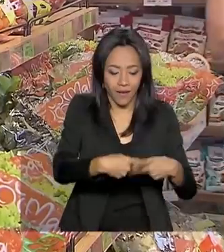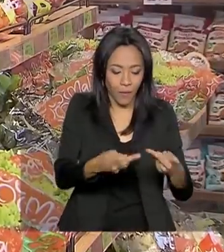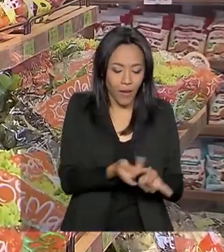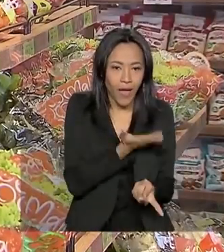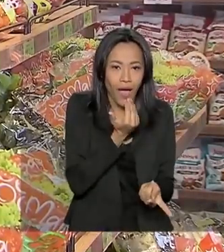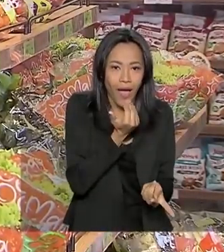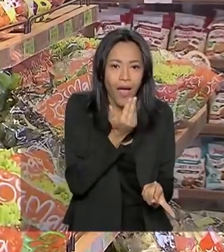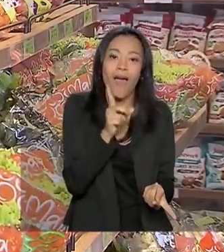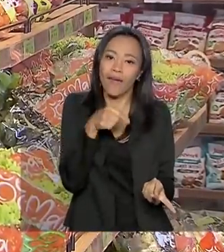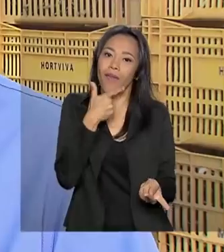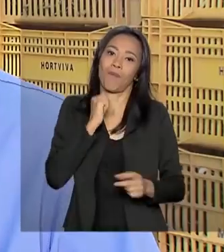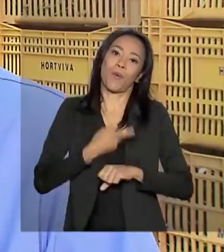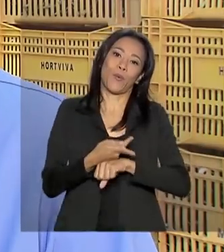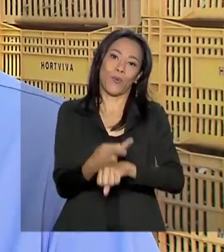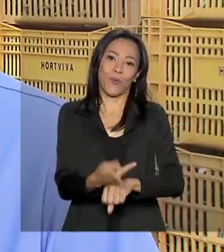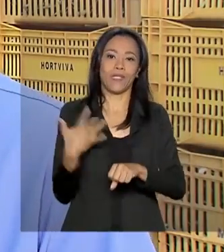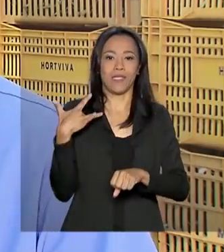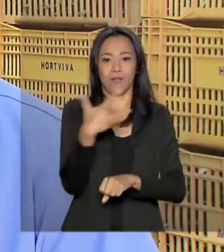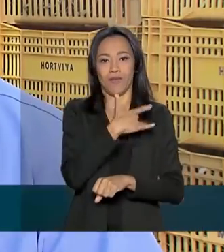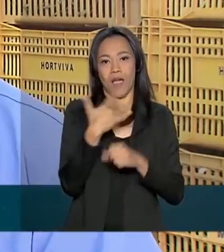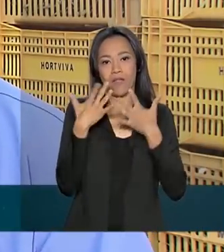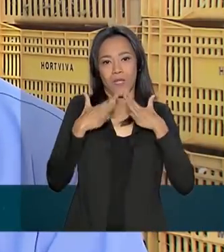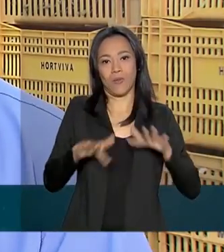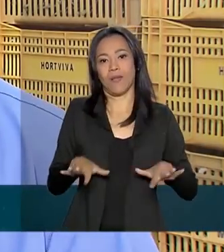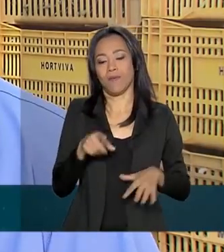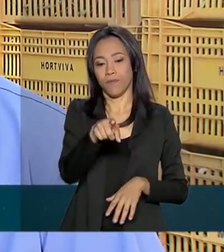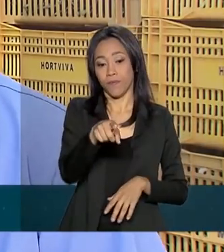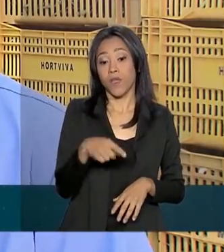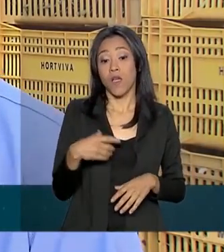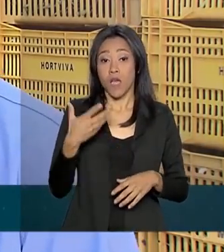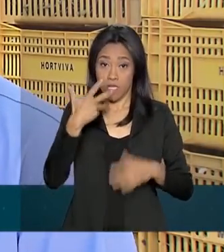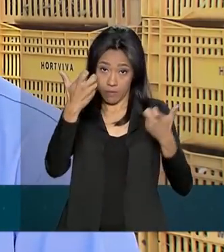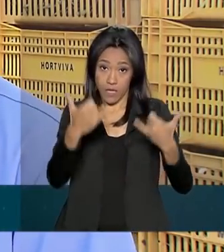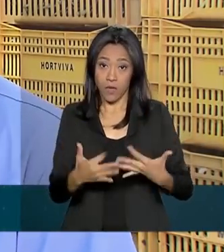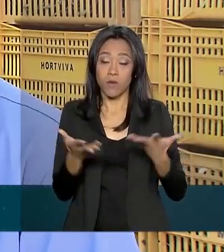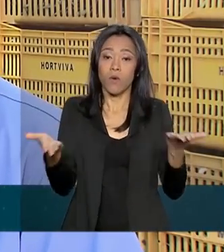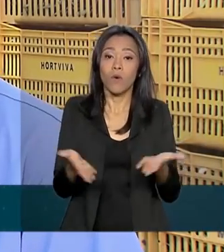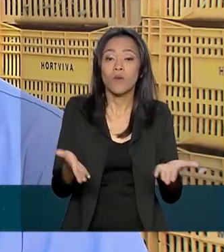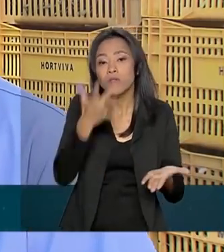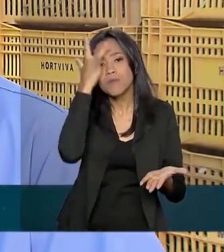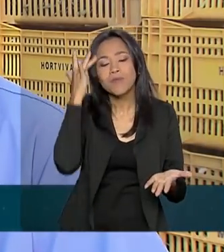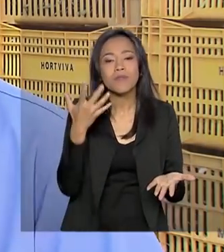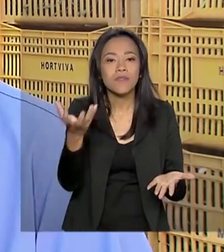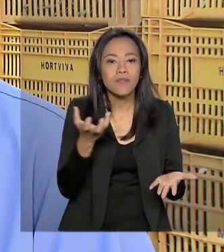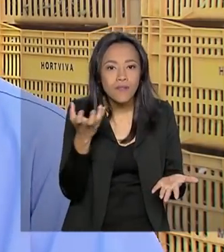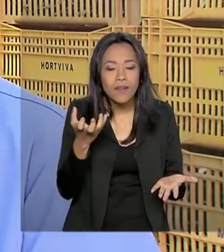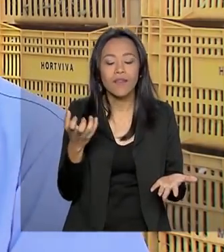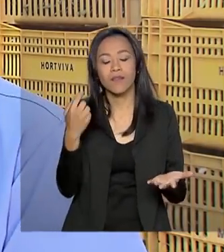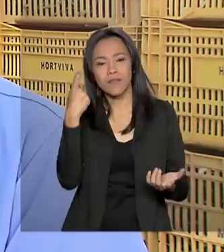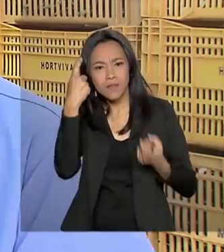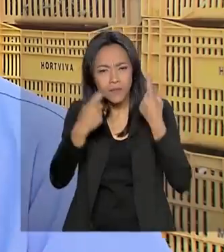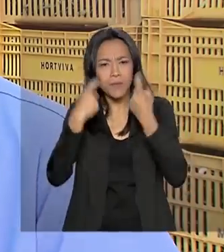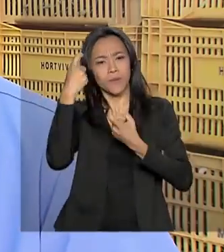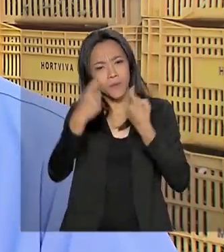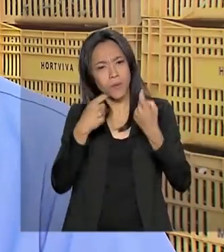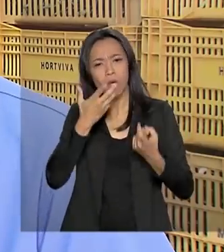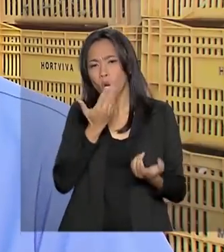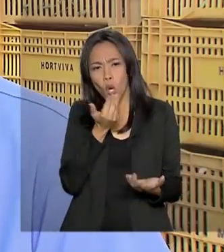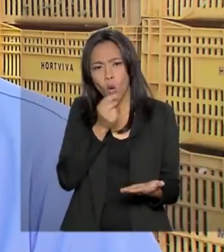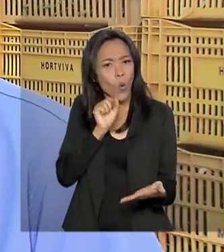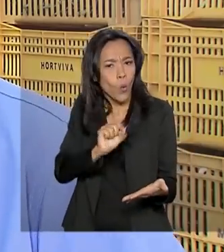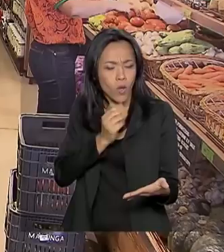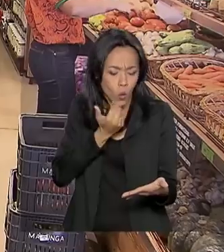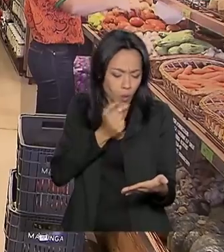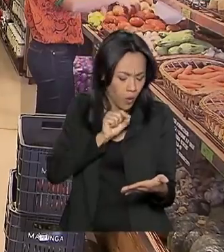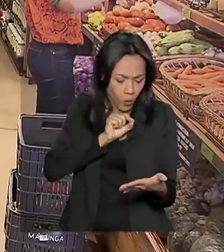compra produtos orgânicos. Nós estamos num momento onde as pessoas realmente querem e se preocupam com aquilo que elas estão ingerindo.